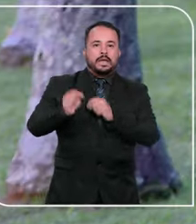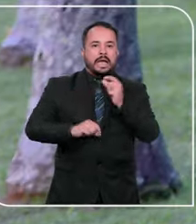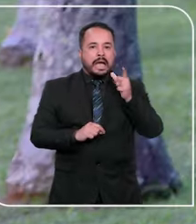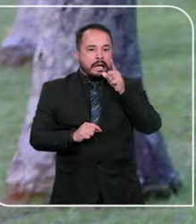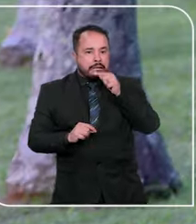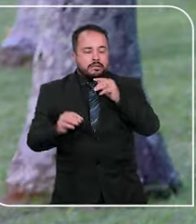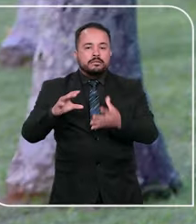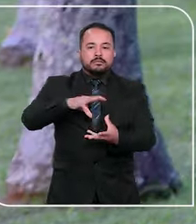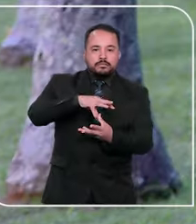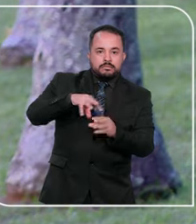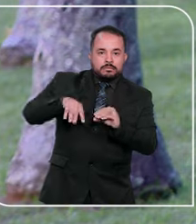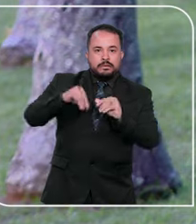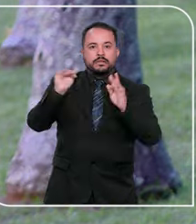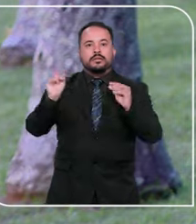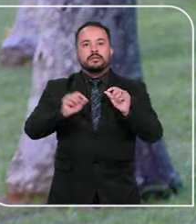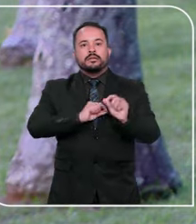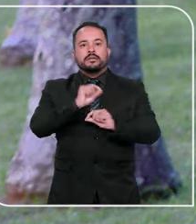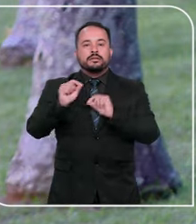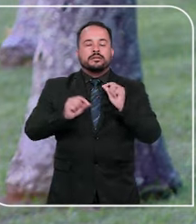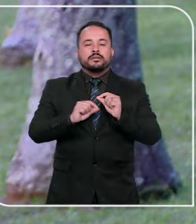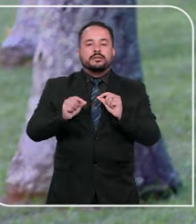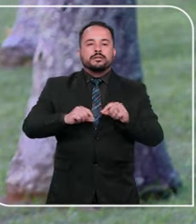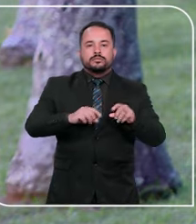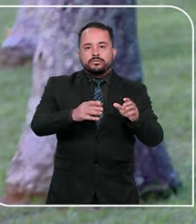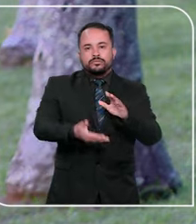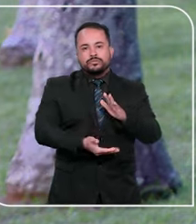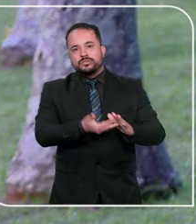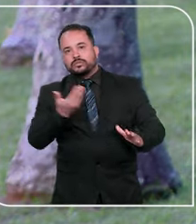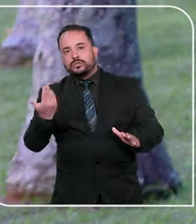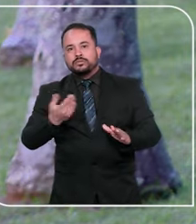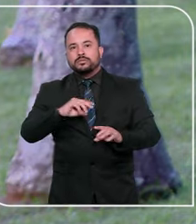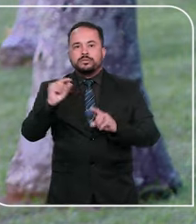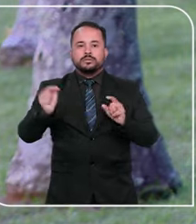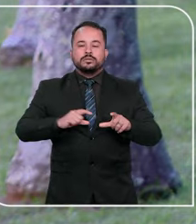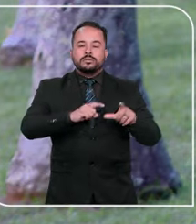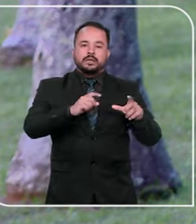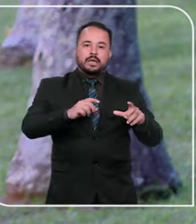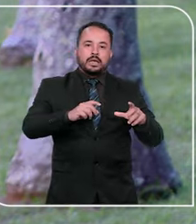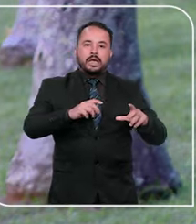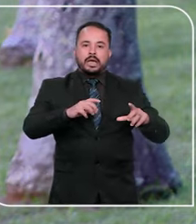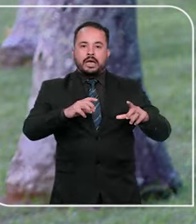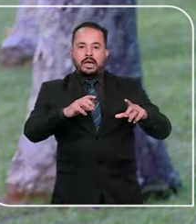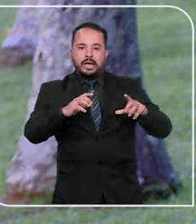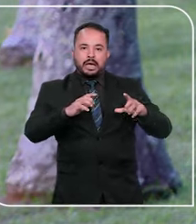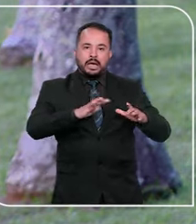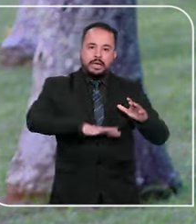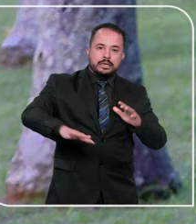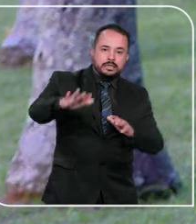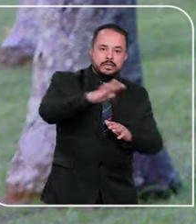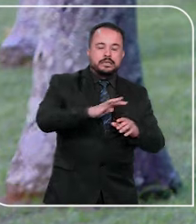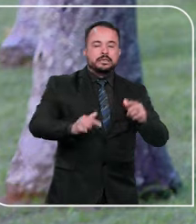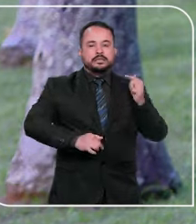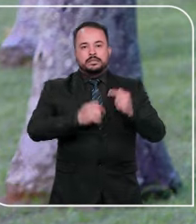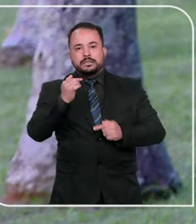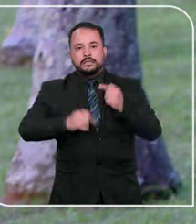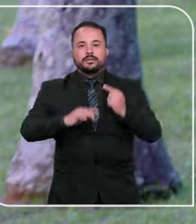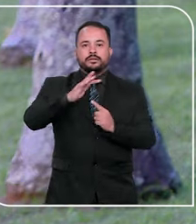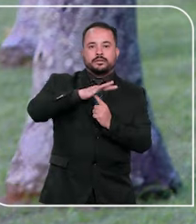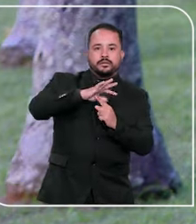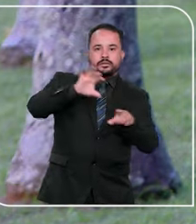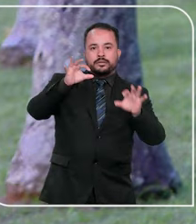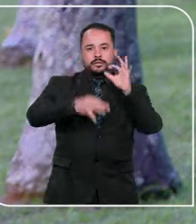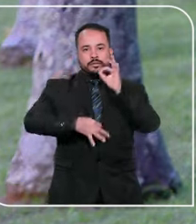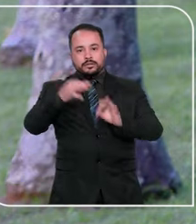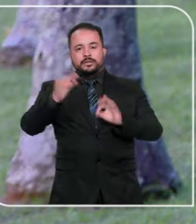e Terra permitiu a retirada de mais de 870 mil metros cúbicos de pinos da área em discussão. E o Tribunal de Justiça do